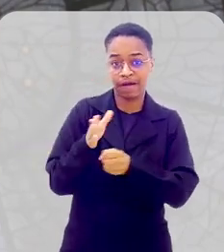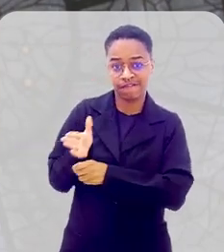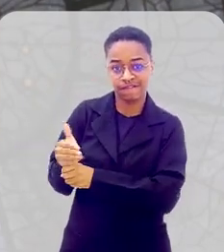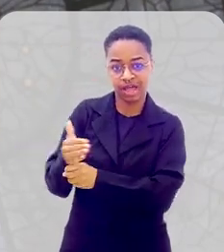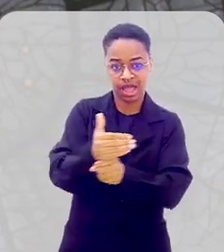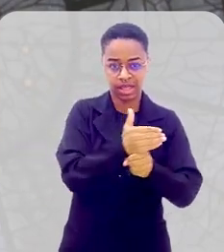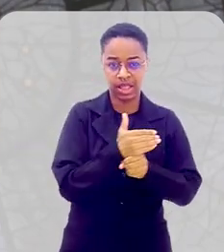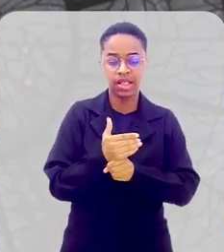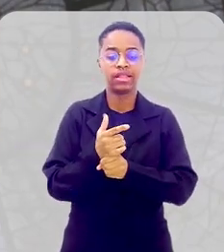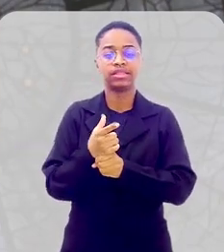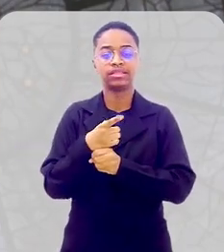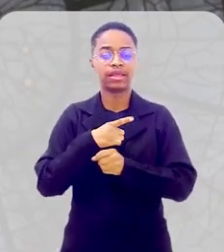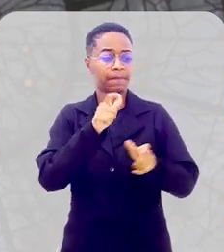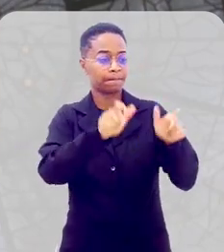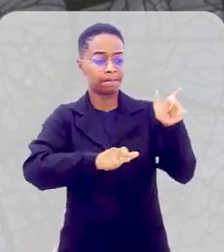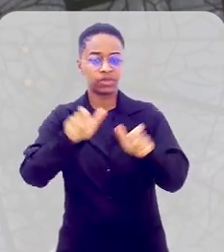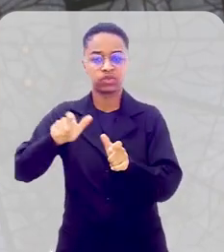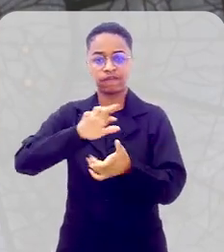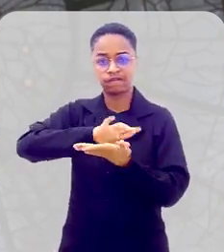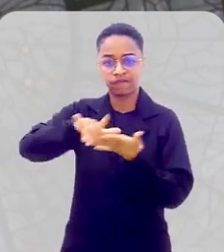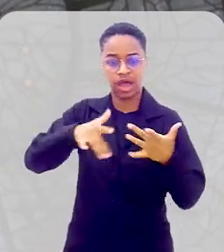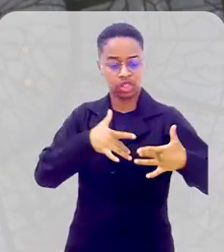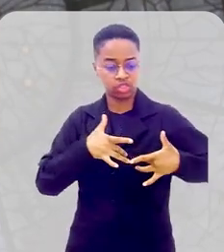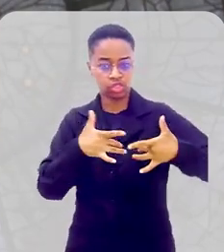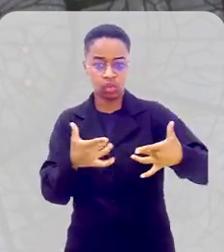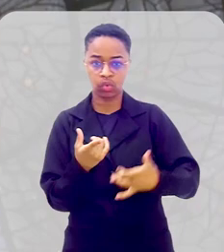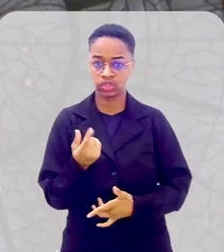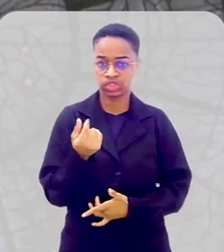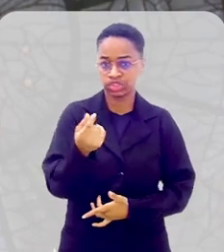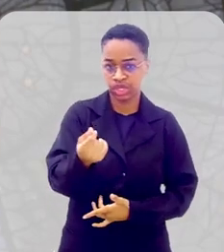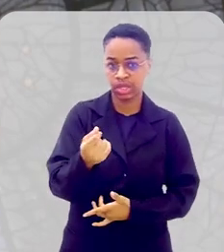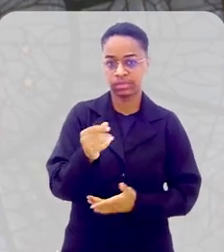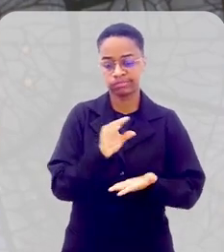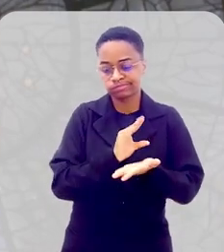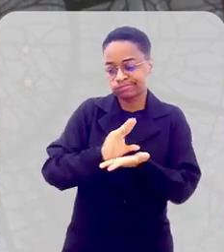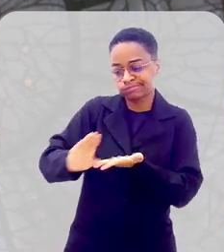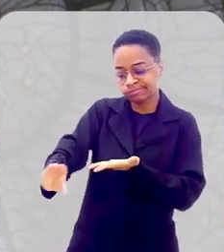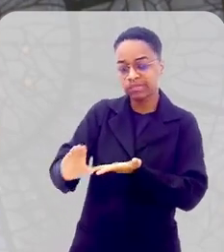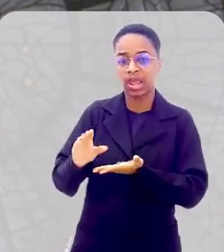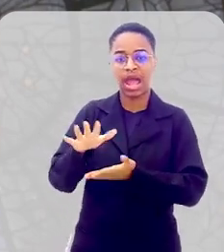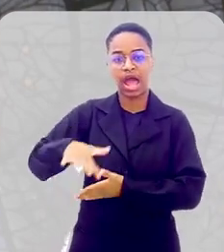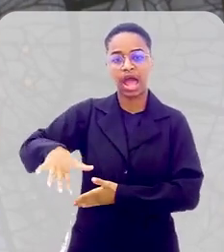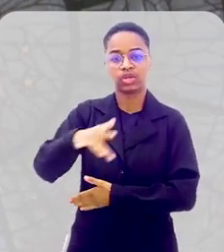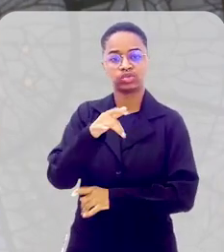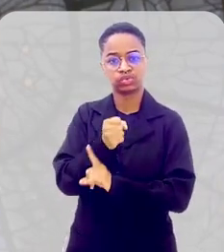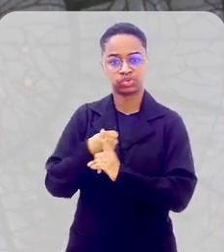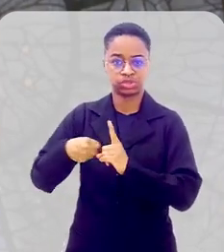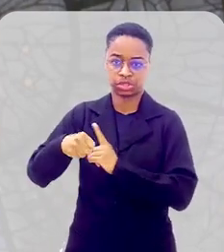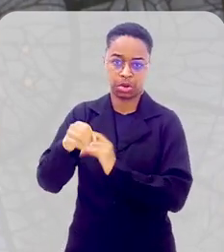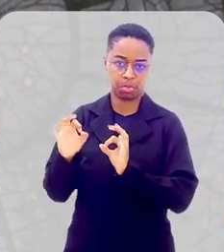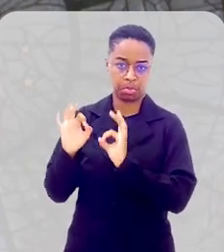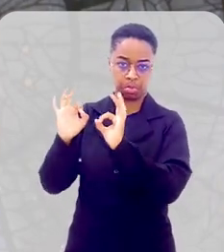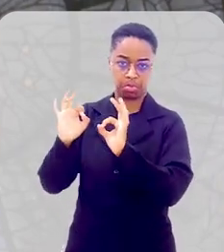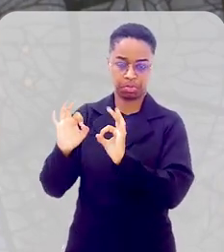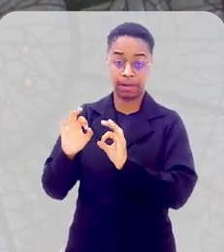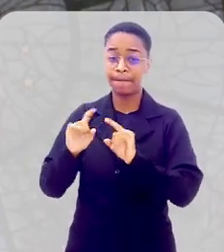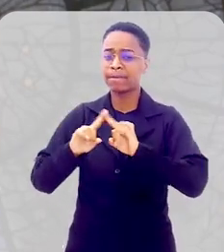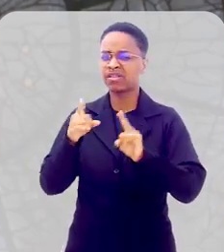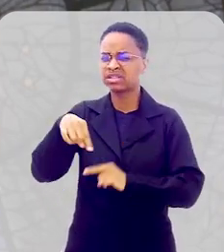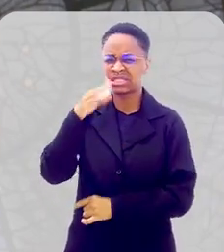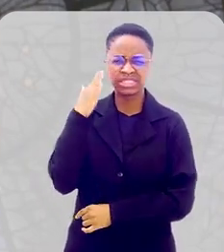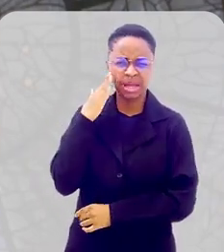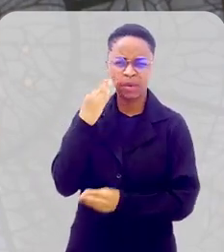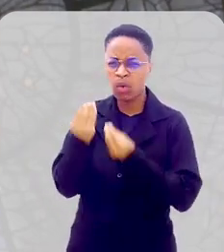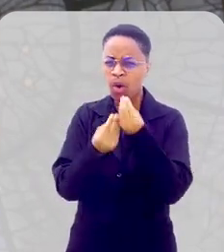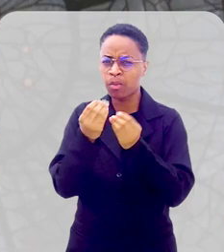Aquelas reuniões em que as pessoas doam recursos, geralmente para alguma causa social nobre. Mas você